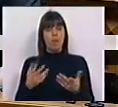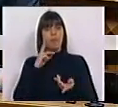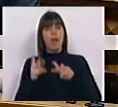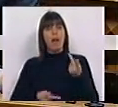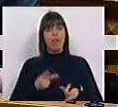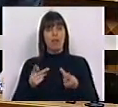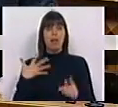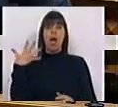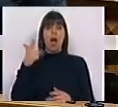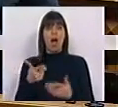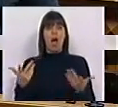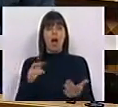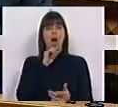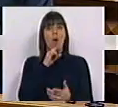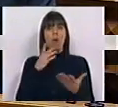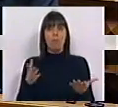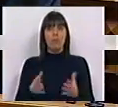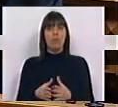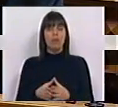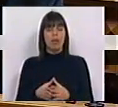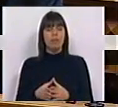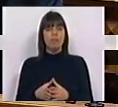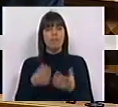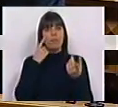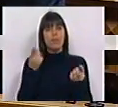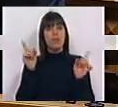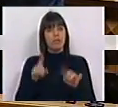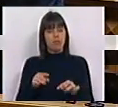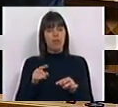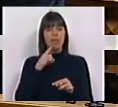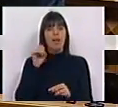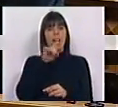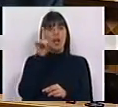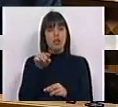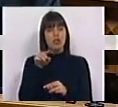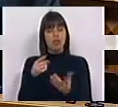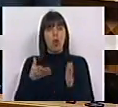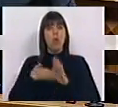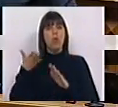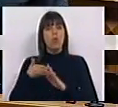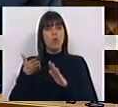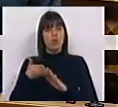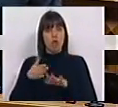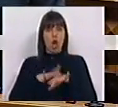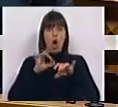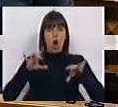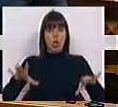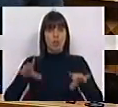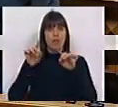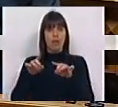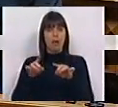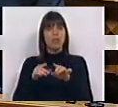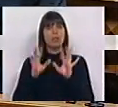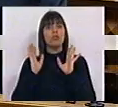avaliação. Amanhã teremos oportunidade de voltar à questão das urgências hospitalares,